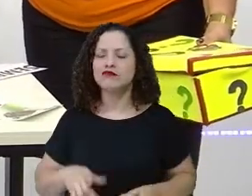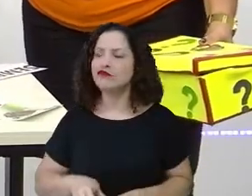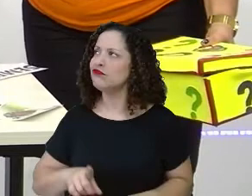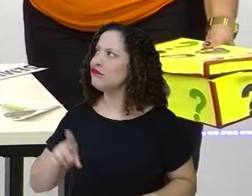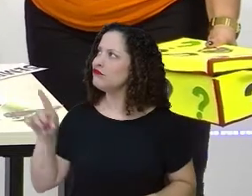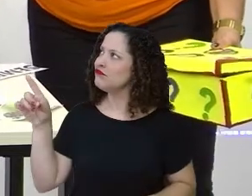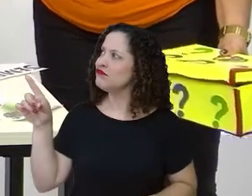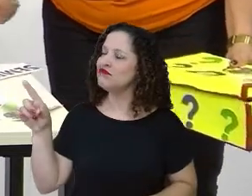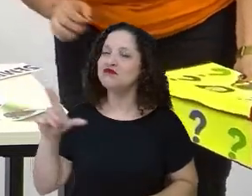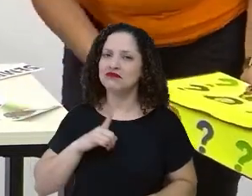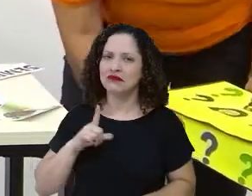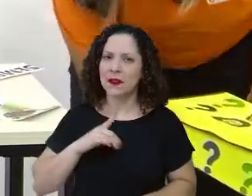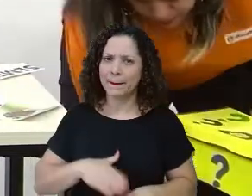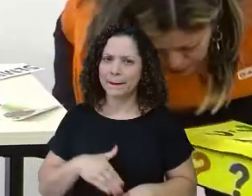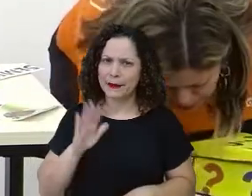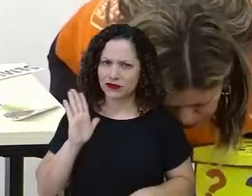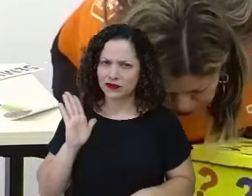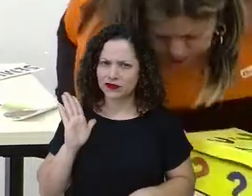já olhou, tem mais?